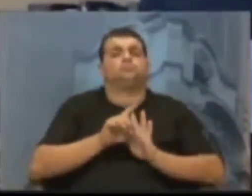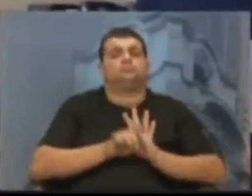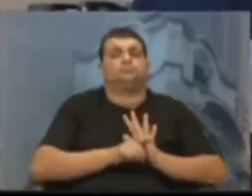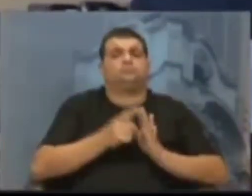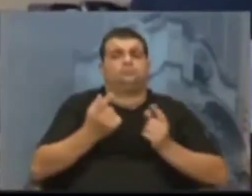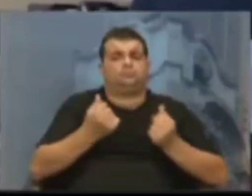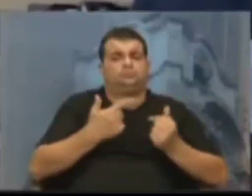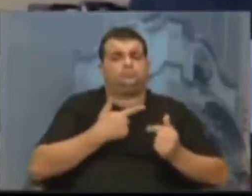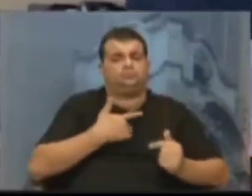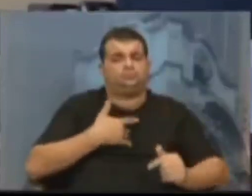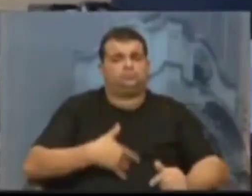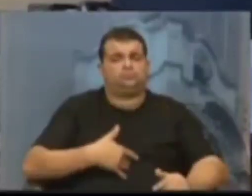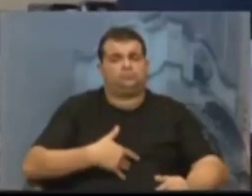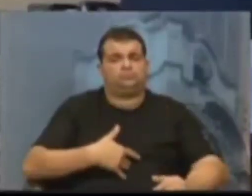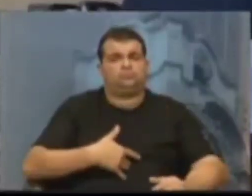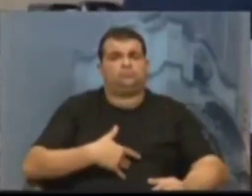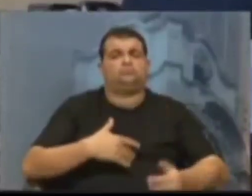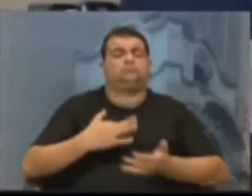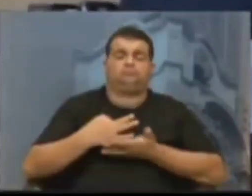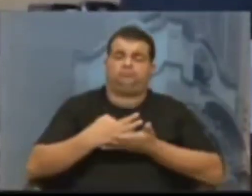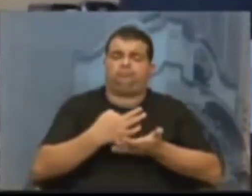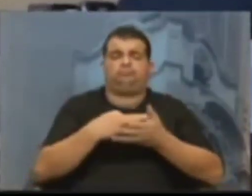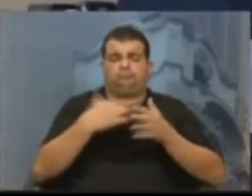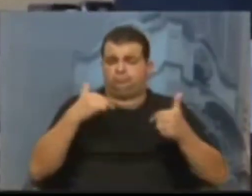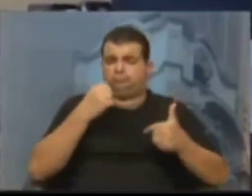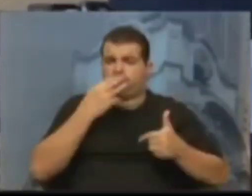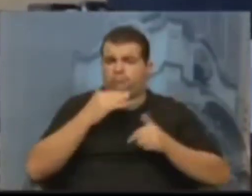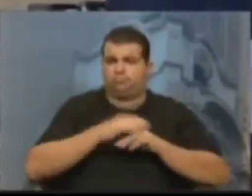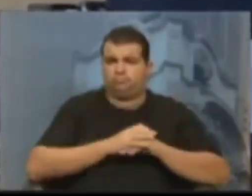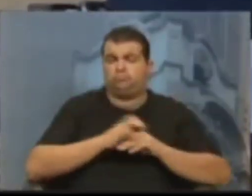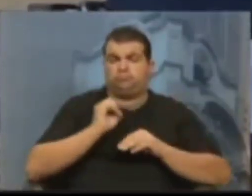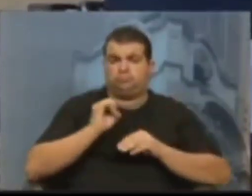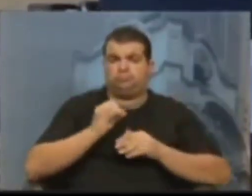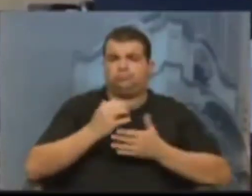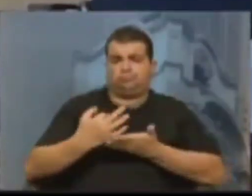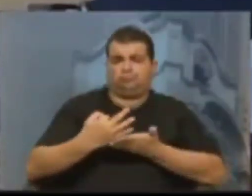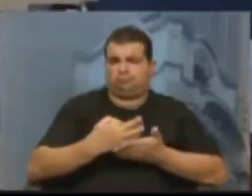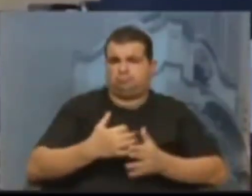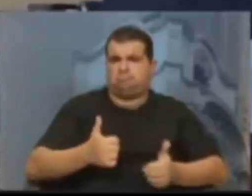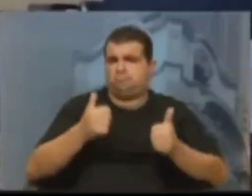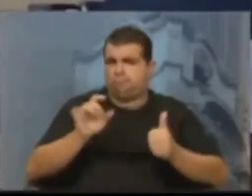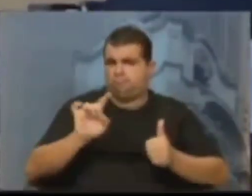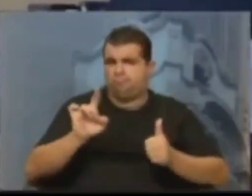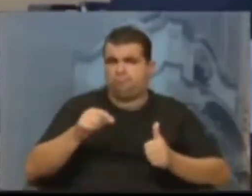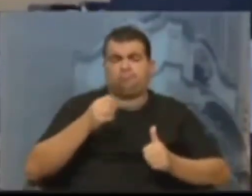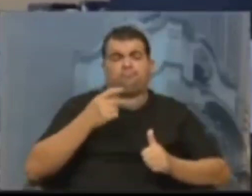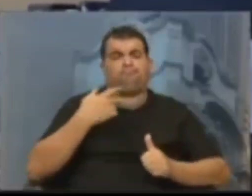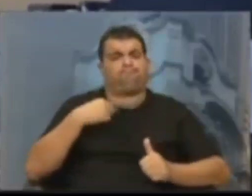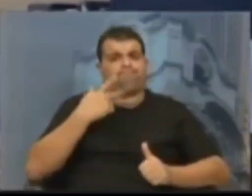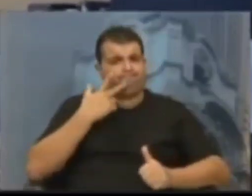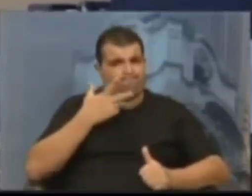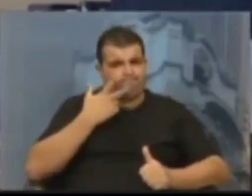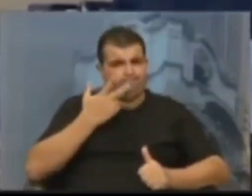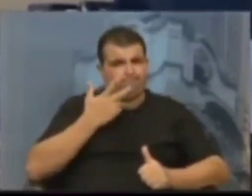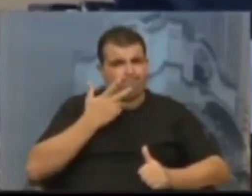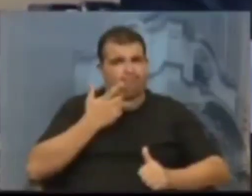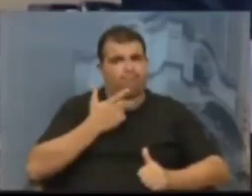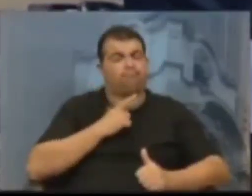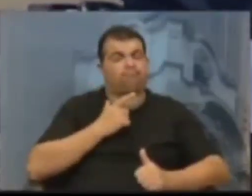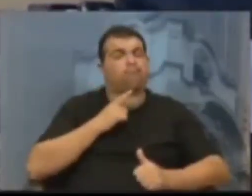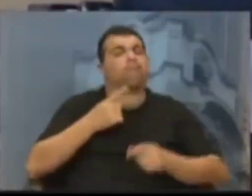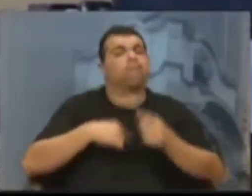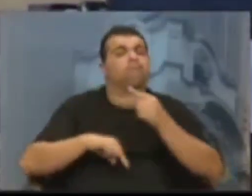dinheiro público e que presta um bom serviço. E se não presta um serviço melhor, é bom que se diga que está sendo